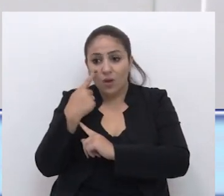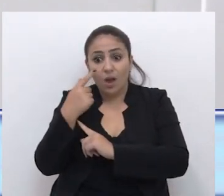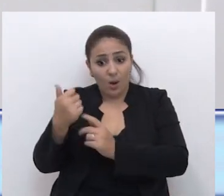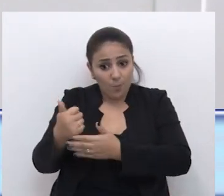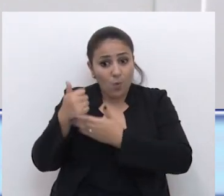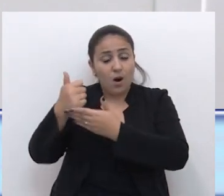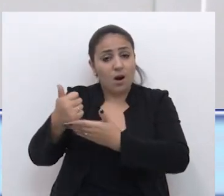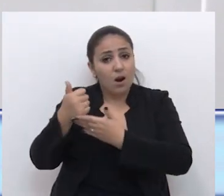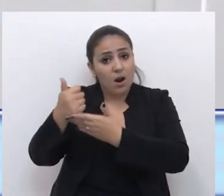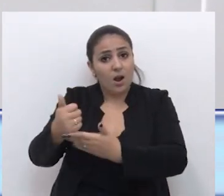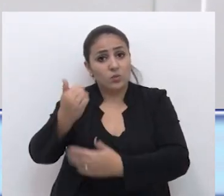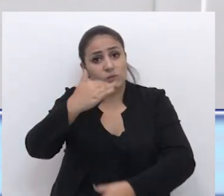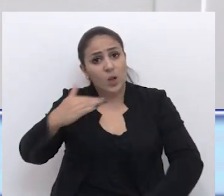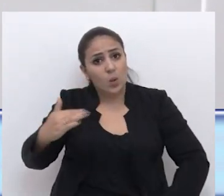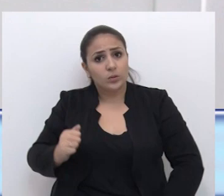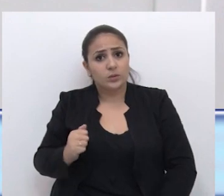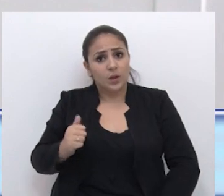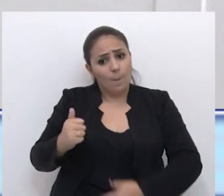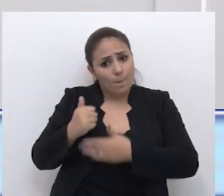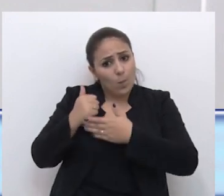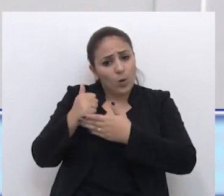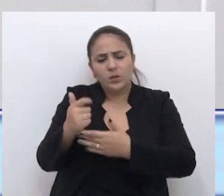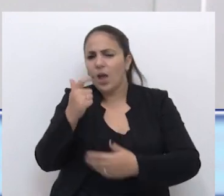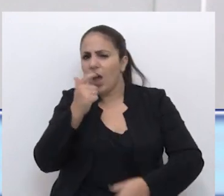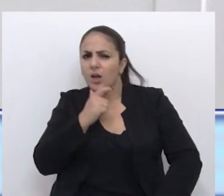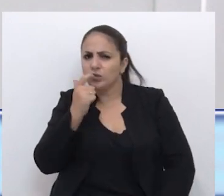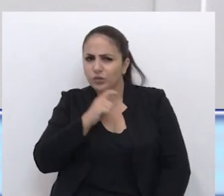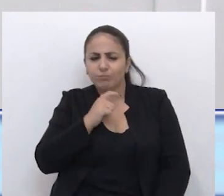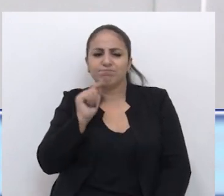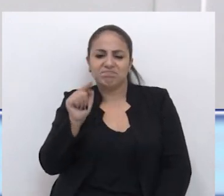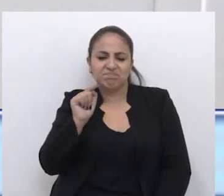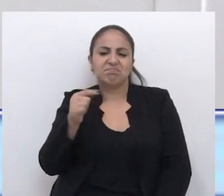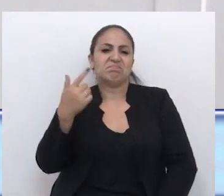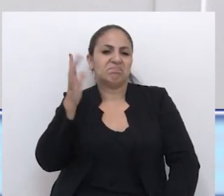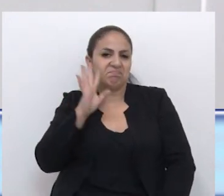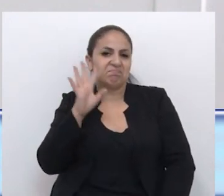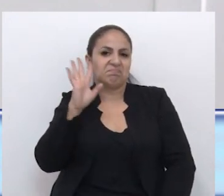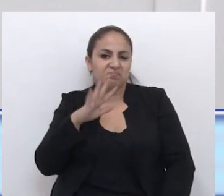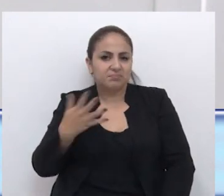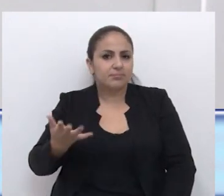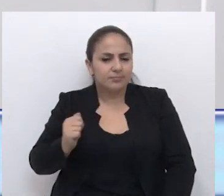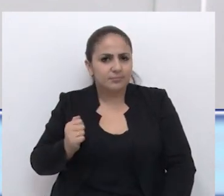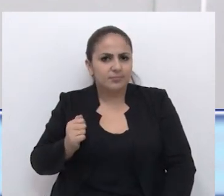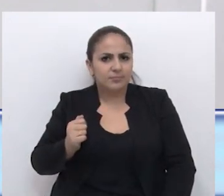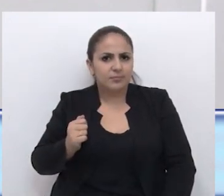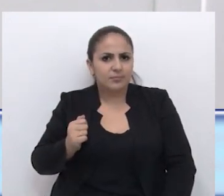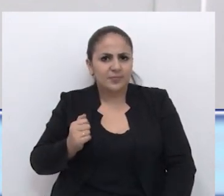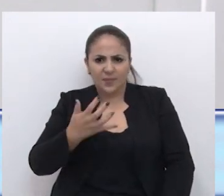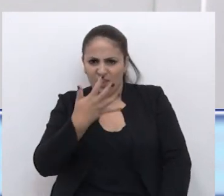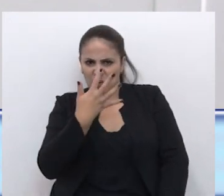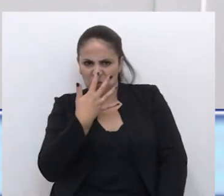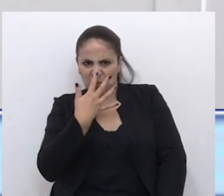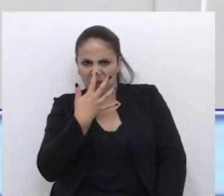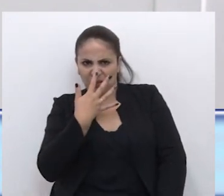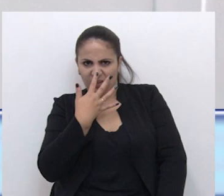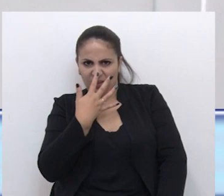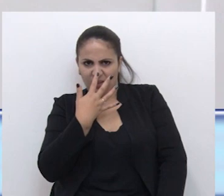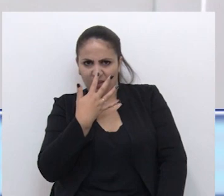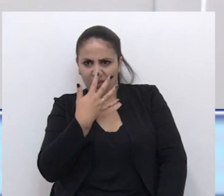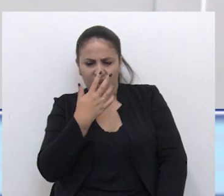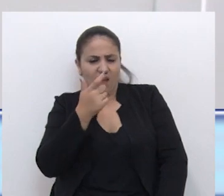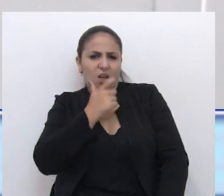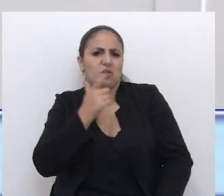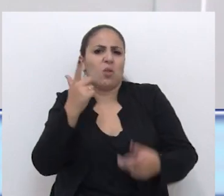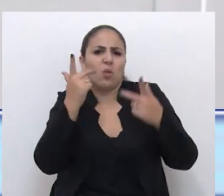apoiando os meninos, apoiando os atiradores, achando que aquilo foi muito bacana. Não é surpresa, é